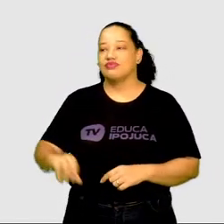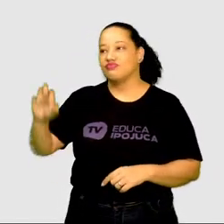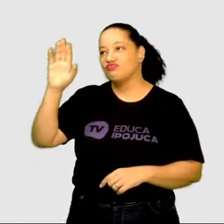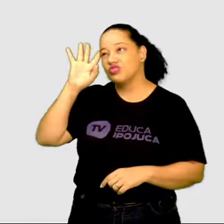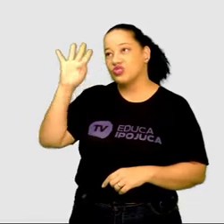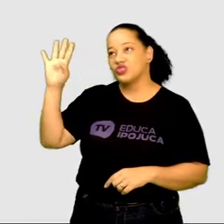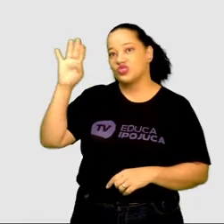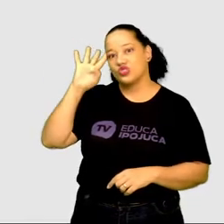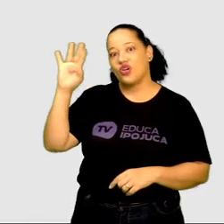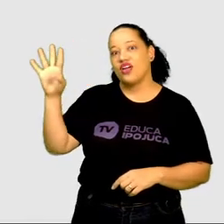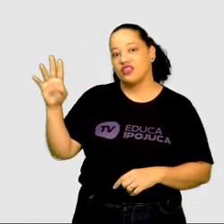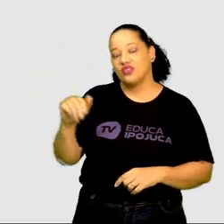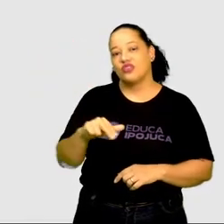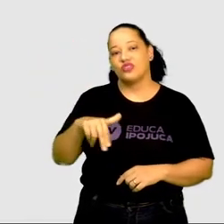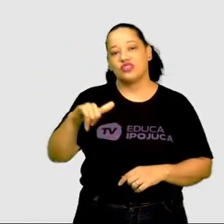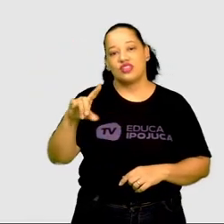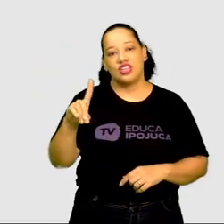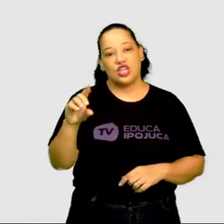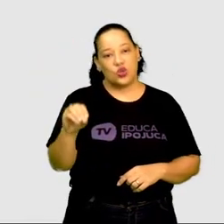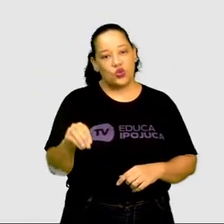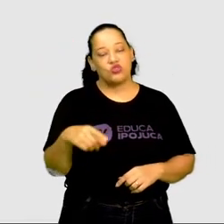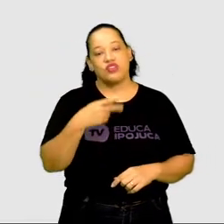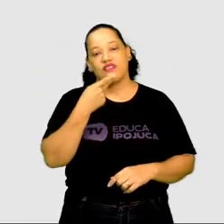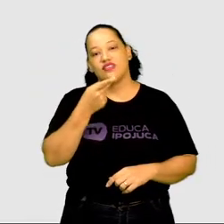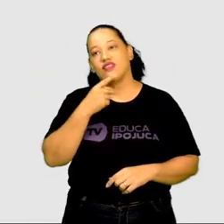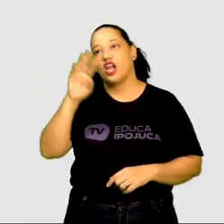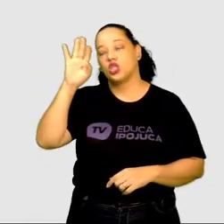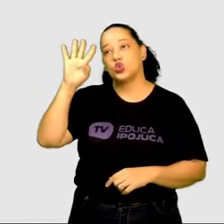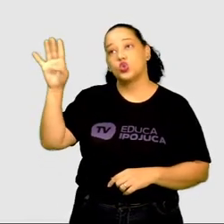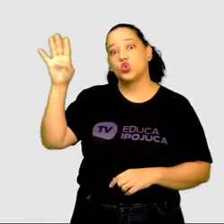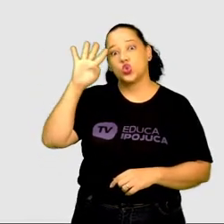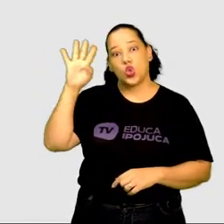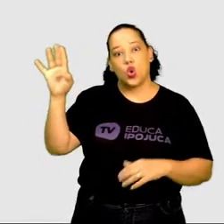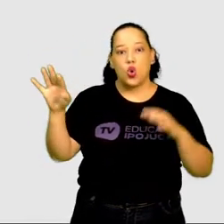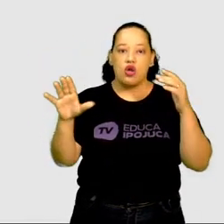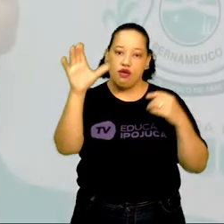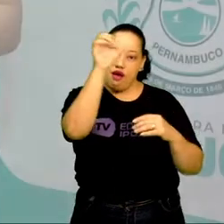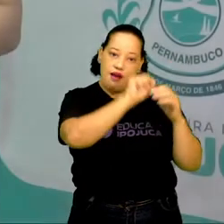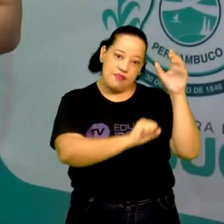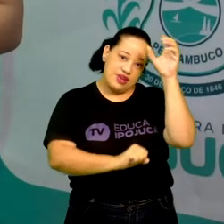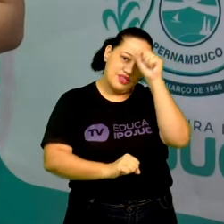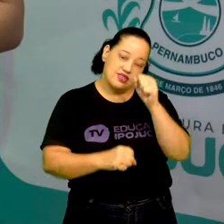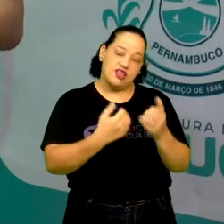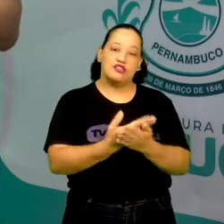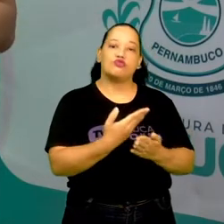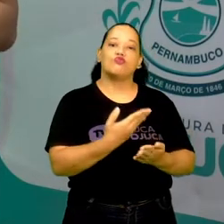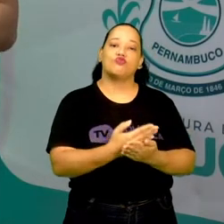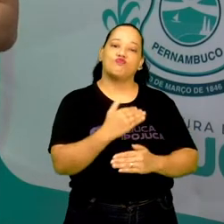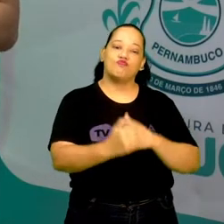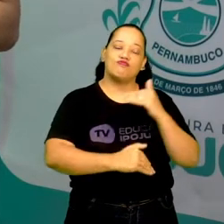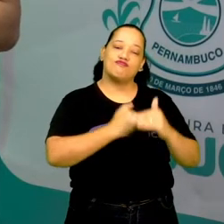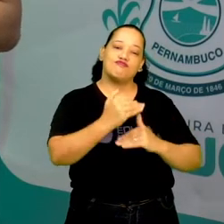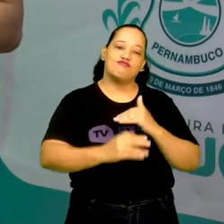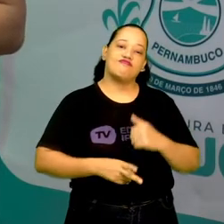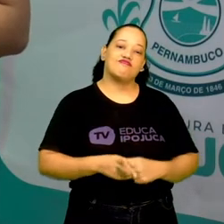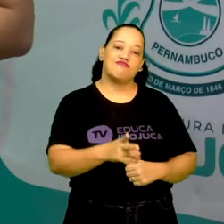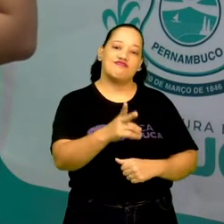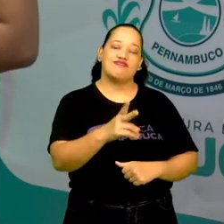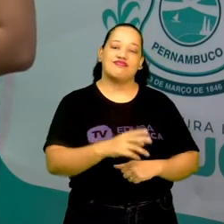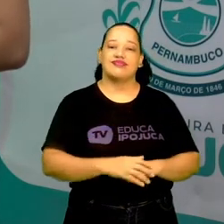de Nildo Cordel, que fala sobre os sonhos em aprender e estudar cada vez mais?